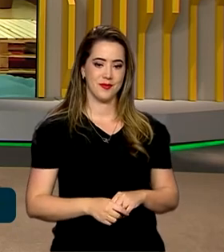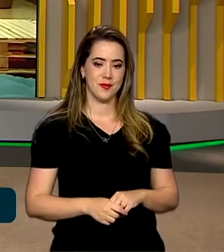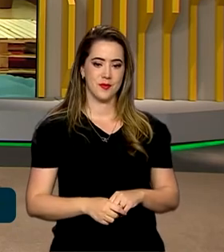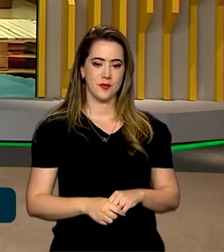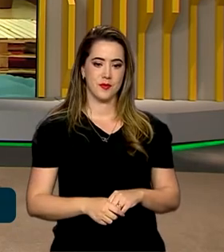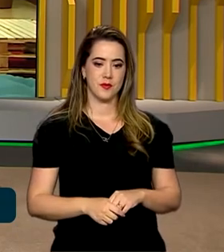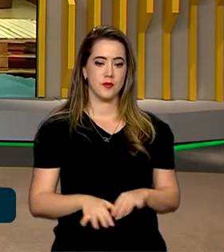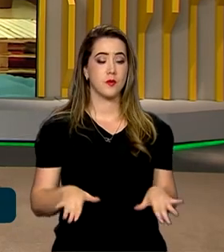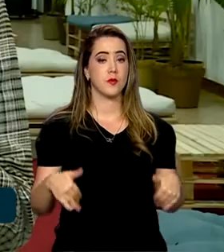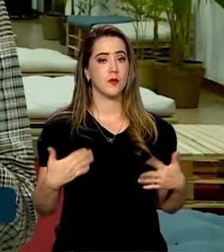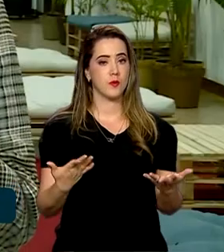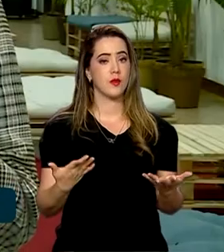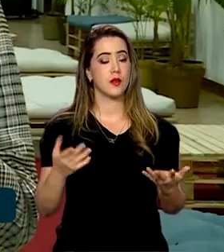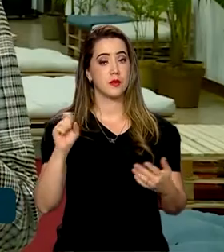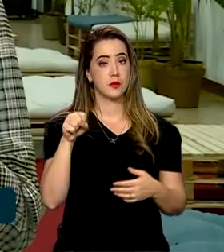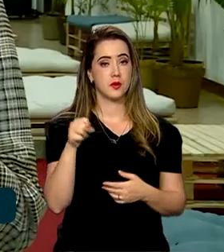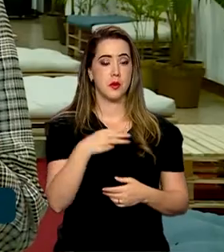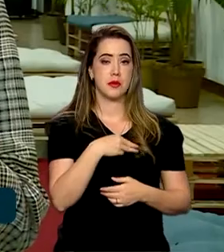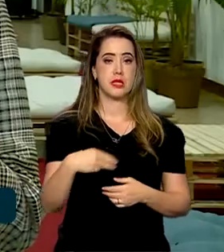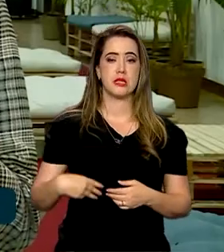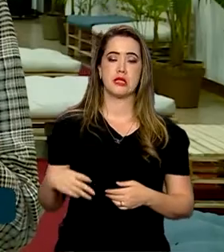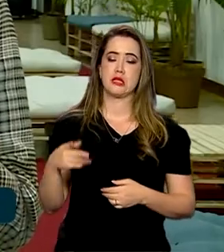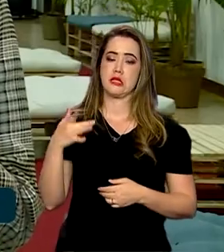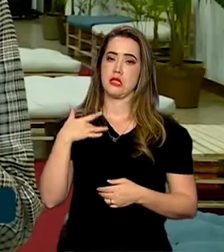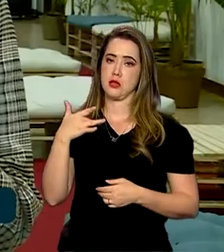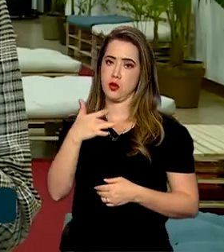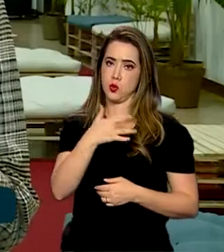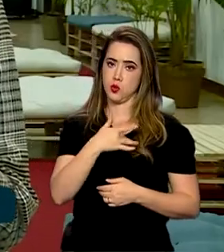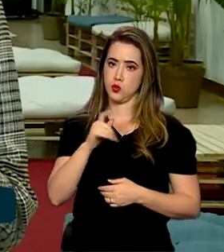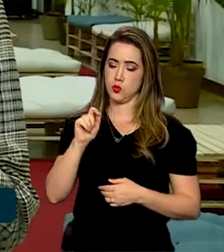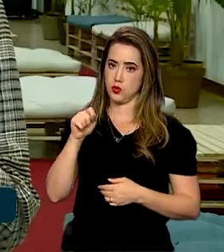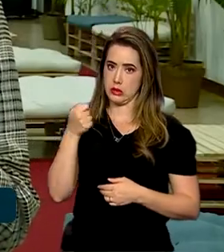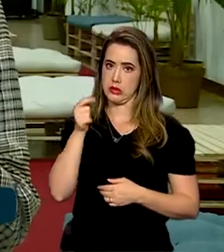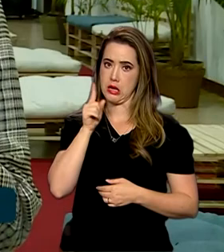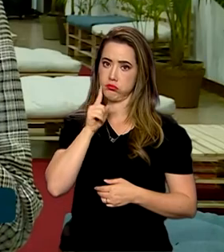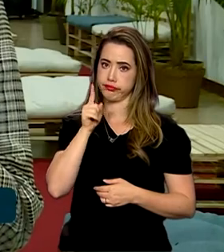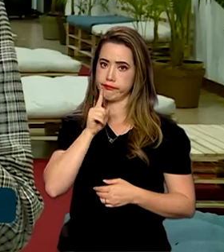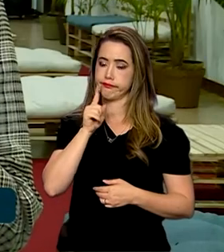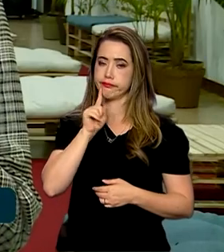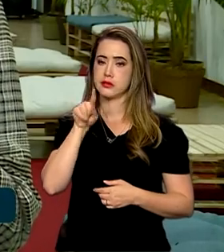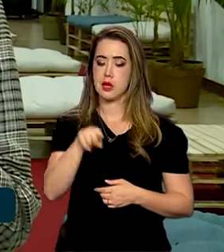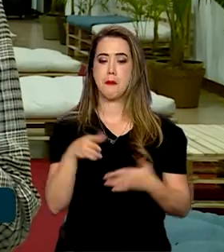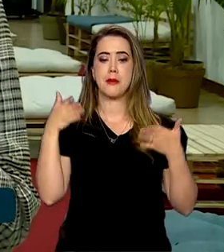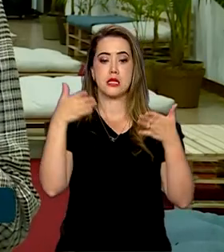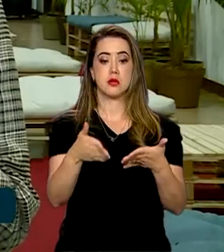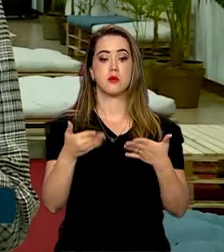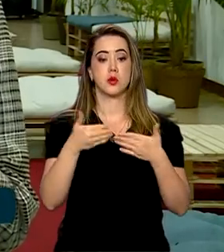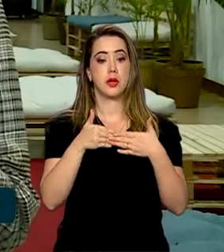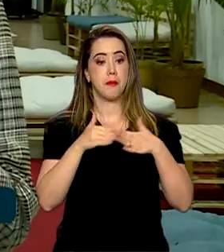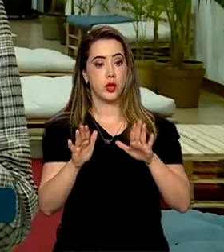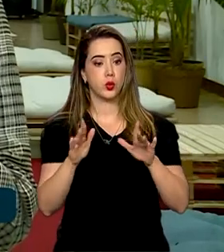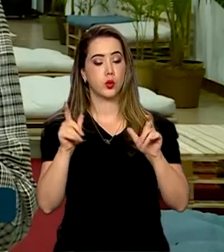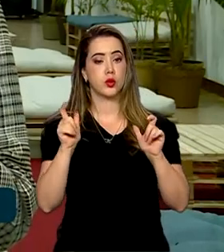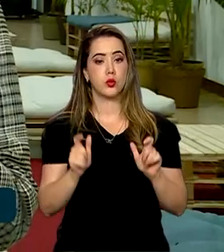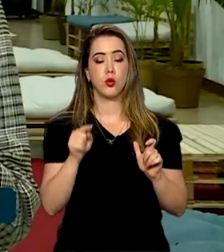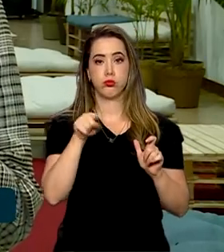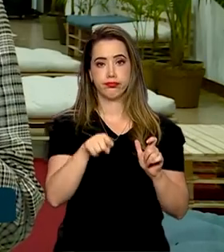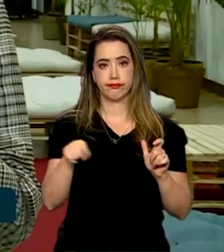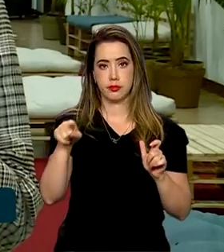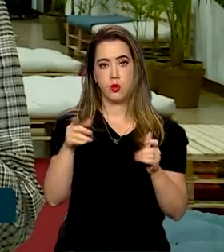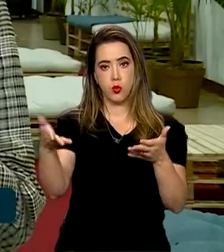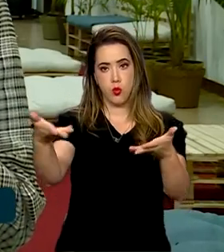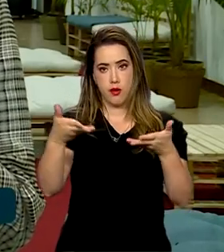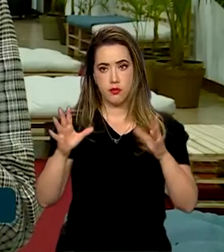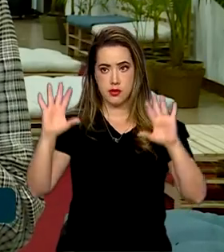Isso, Roberto. A ministra da Saúde, Anísia Trindade, participou aqui da abertura do evento de acolhimento